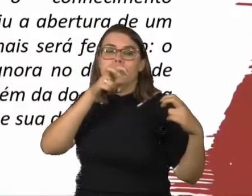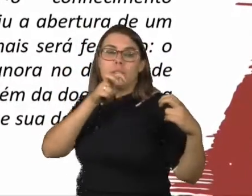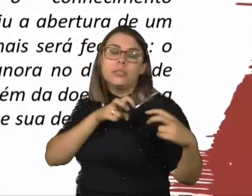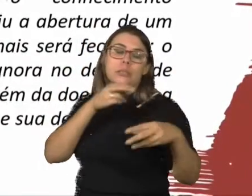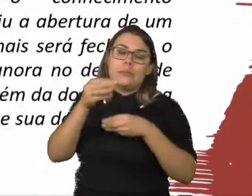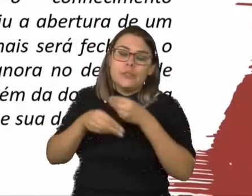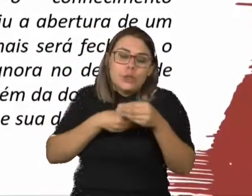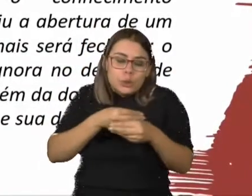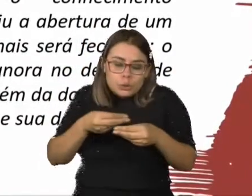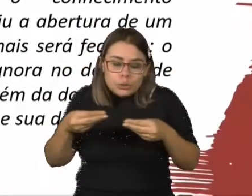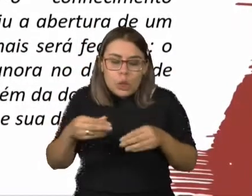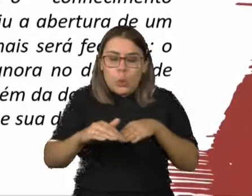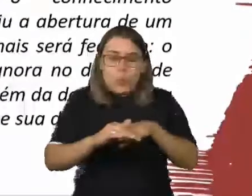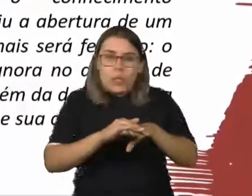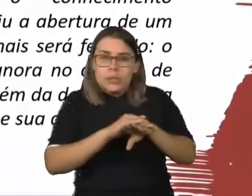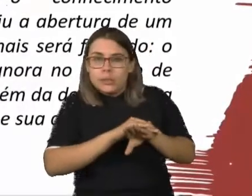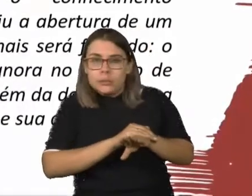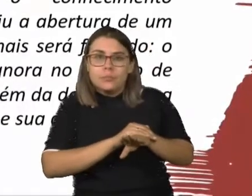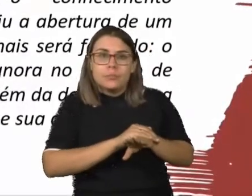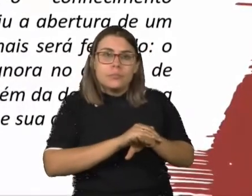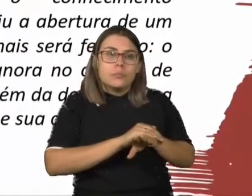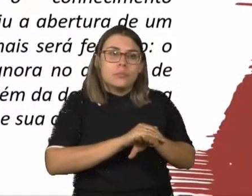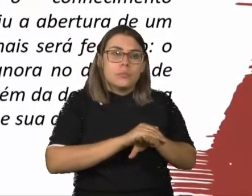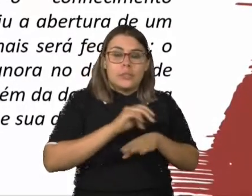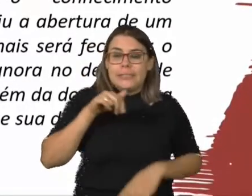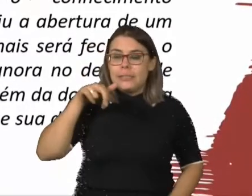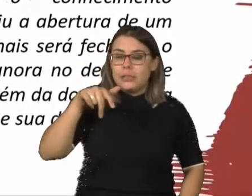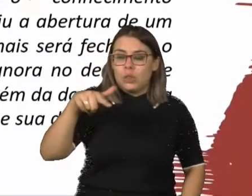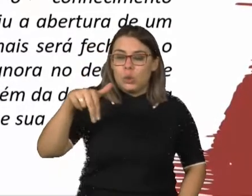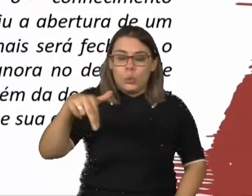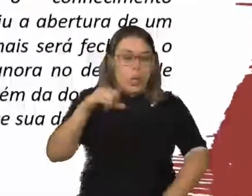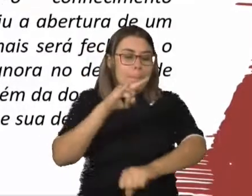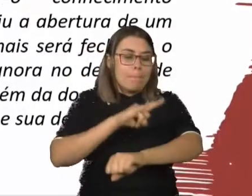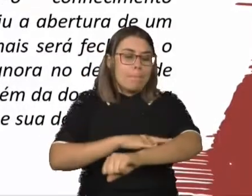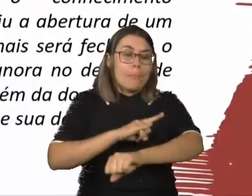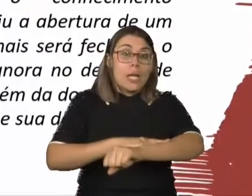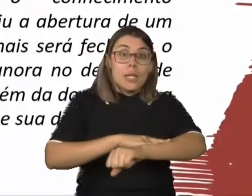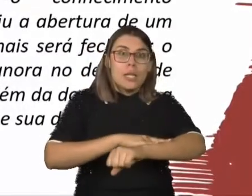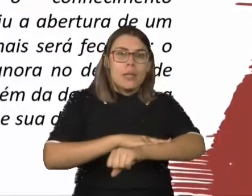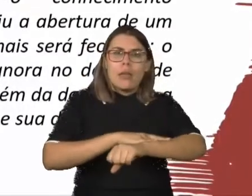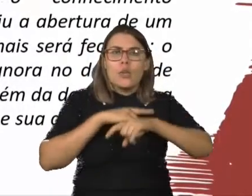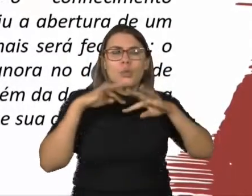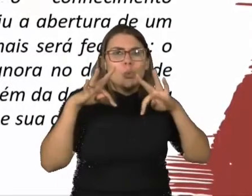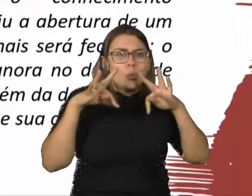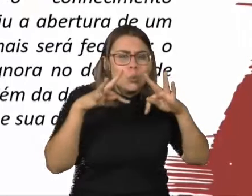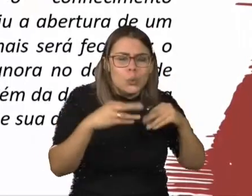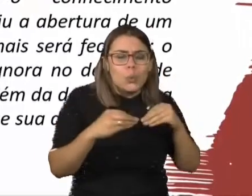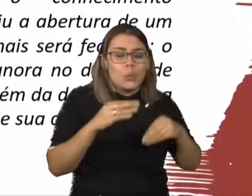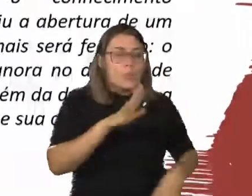sapato, colocar o sapato, aprender a ir ao banheiro, a tirar as fraldas. Então, todas essas